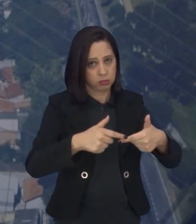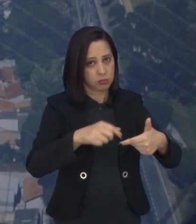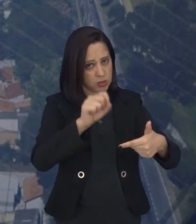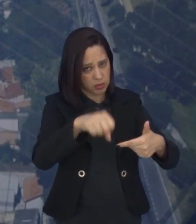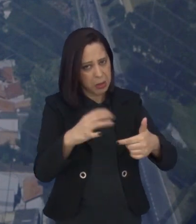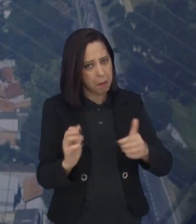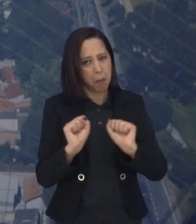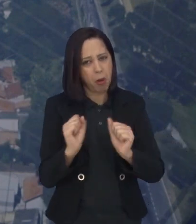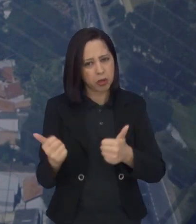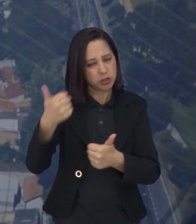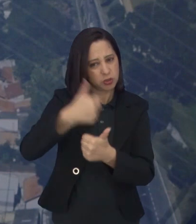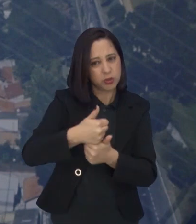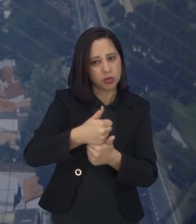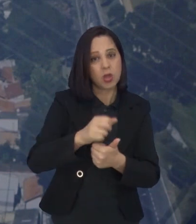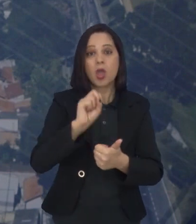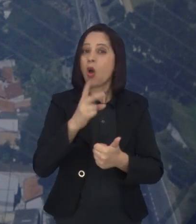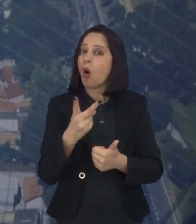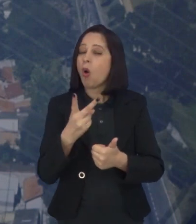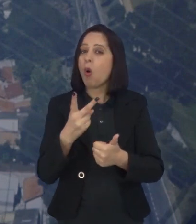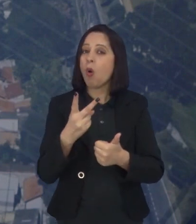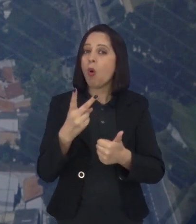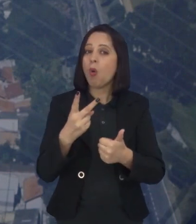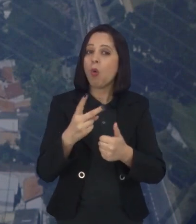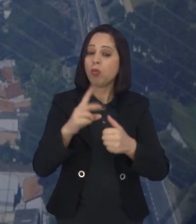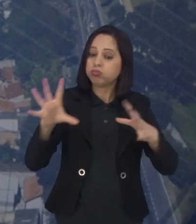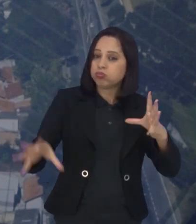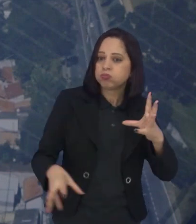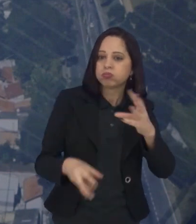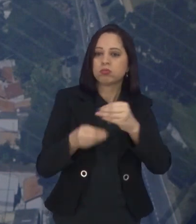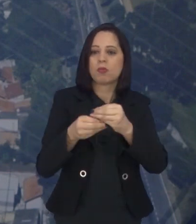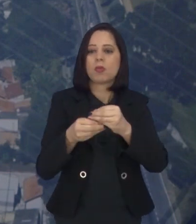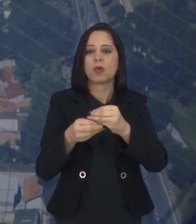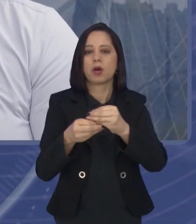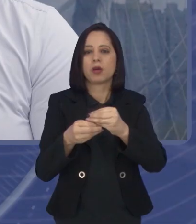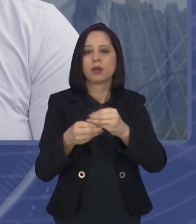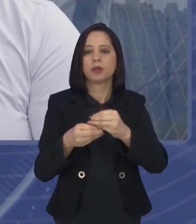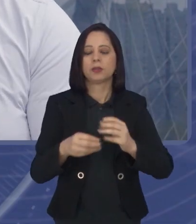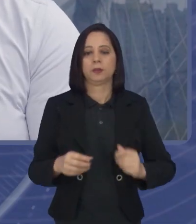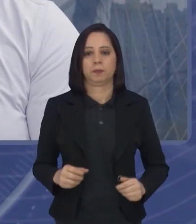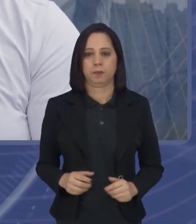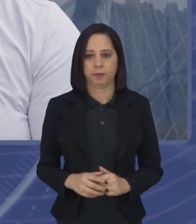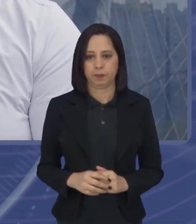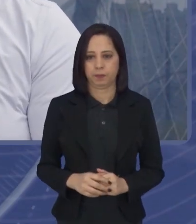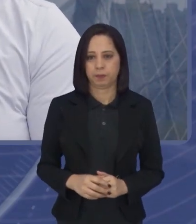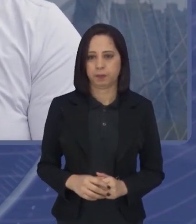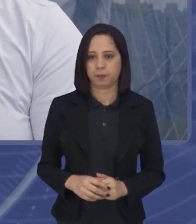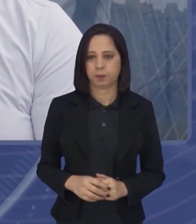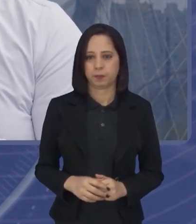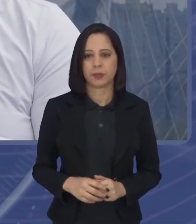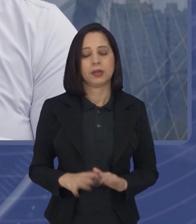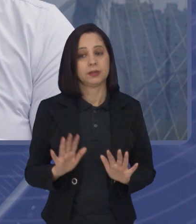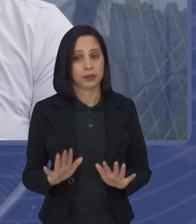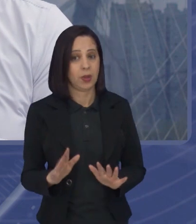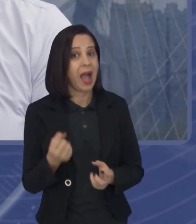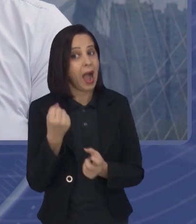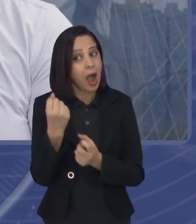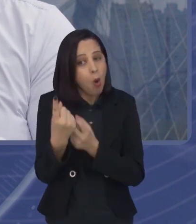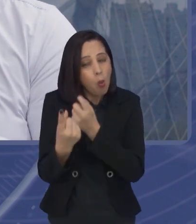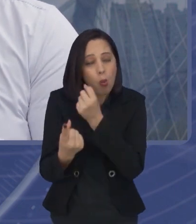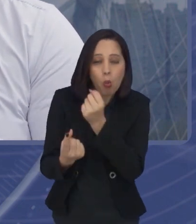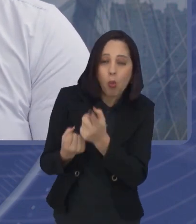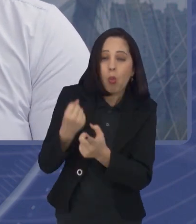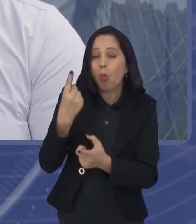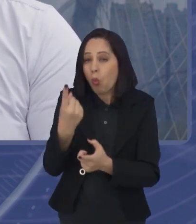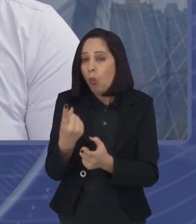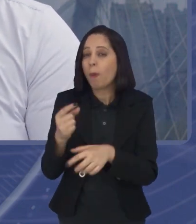alternativa, é pra complementar um tratamento. É isso? Não, na realidade, algumas patologias, elas